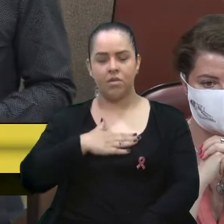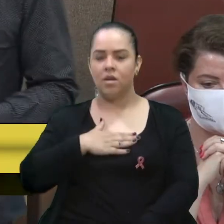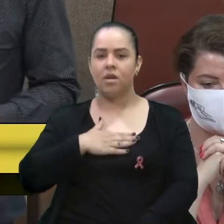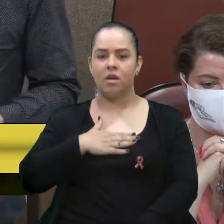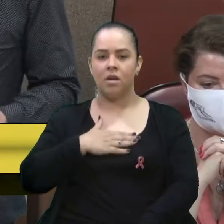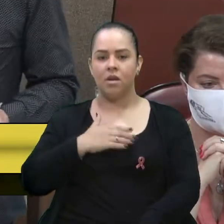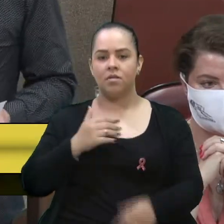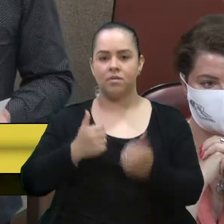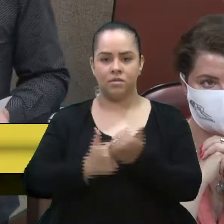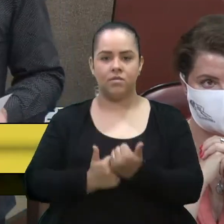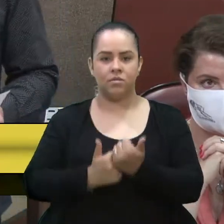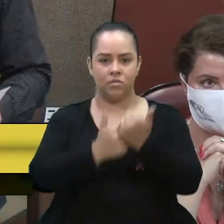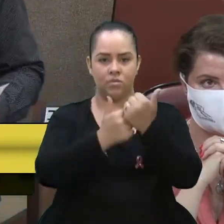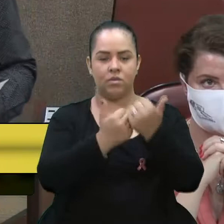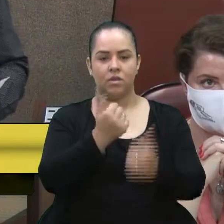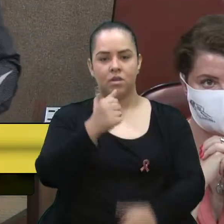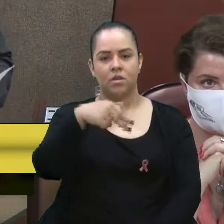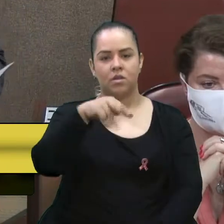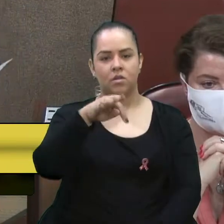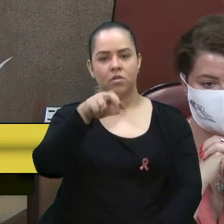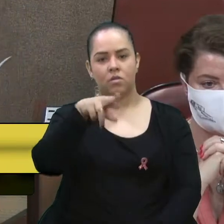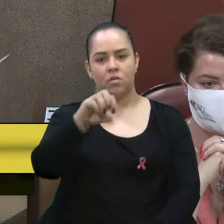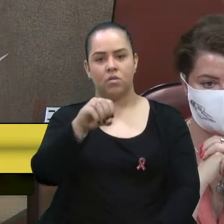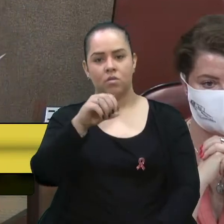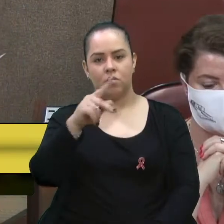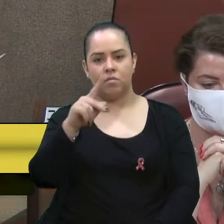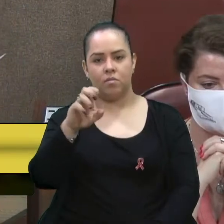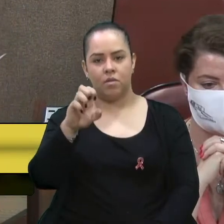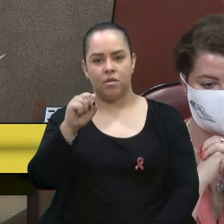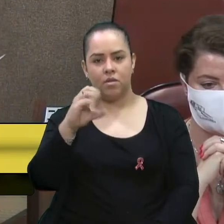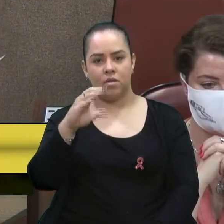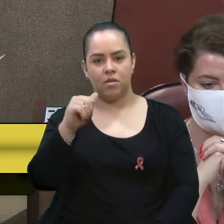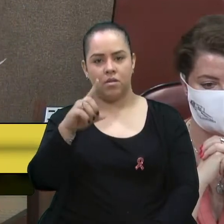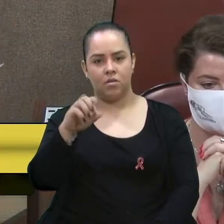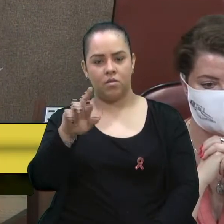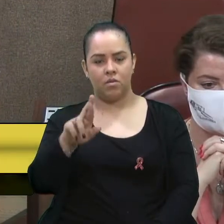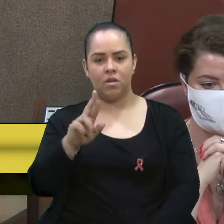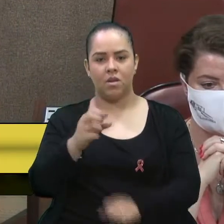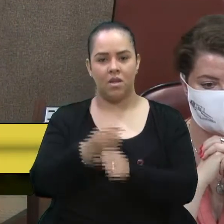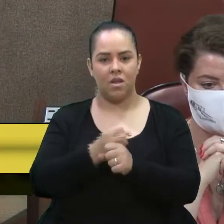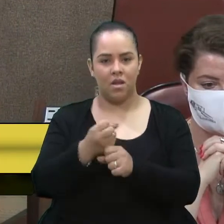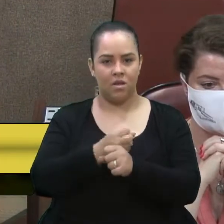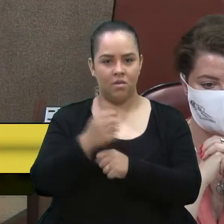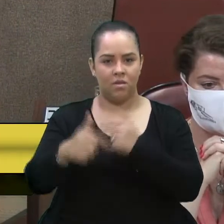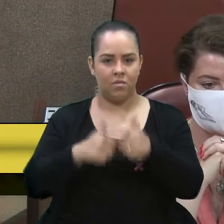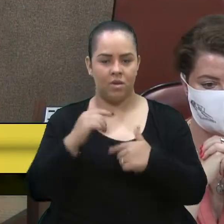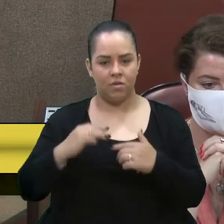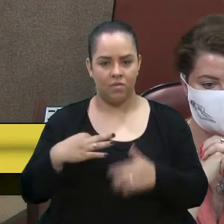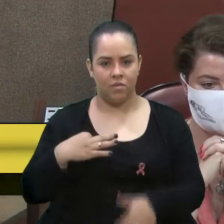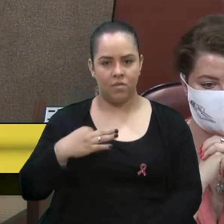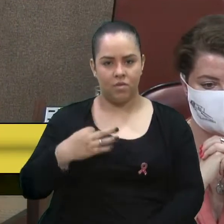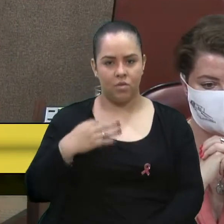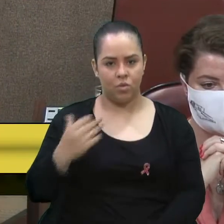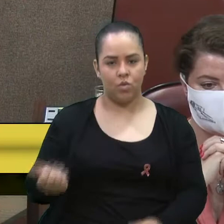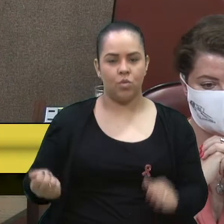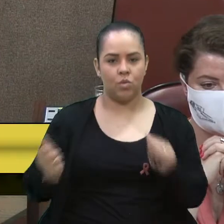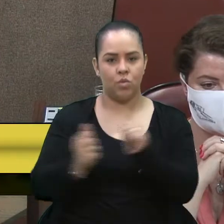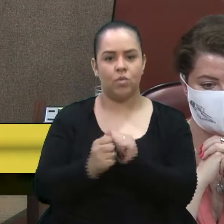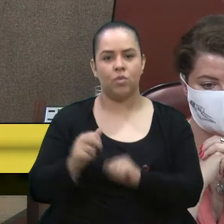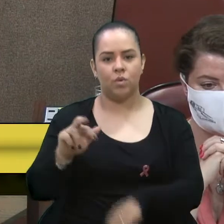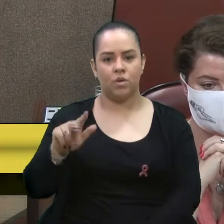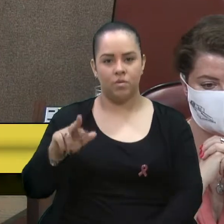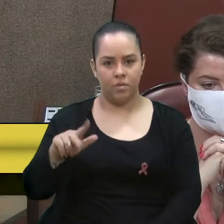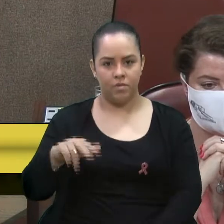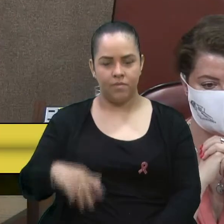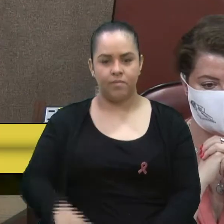Pescador, que há alguns anos presta trabalho voluntário juntamente com a irmã.